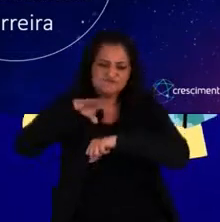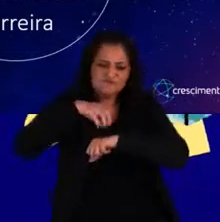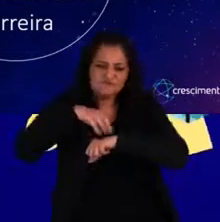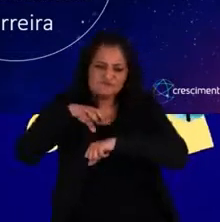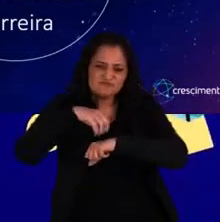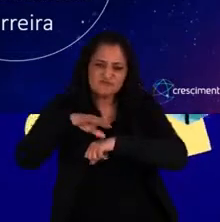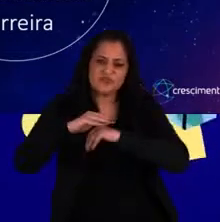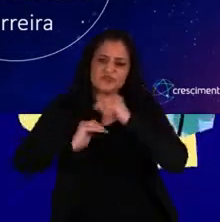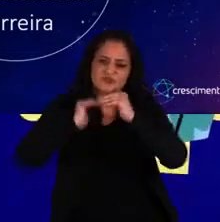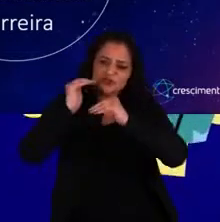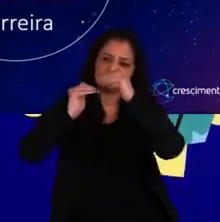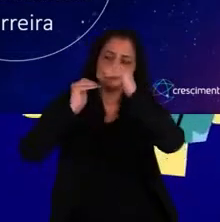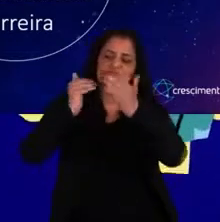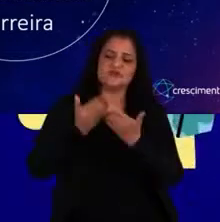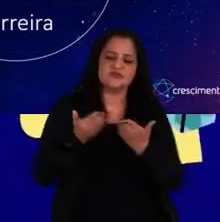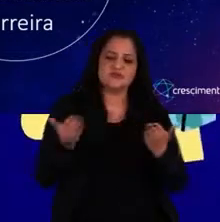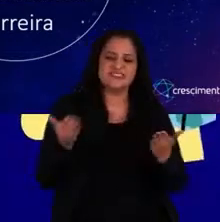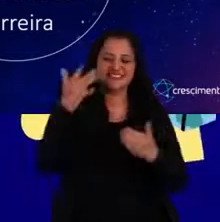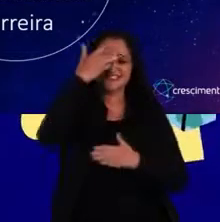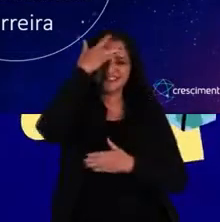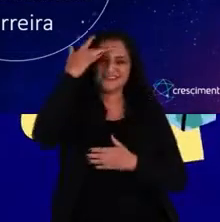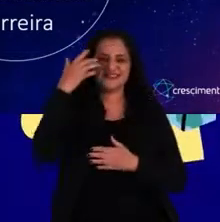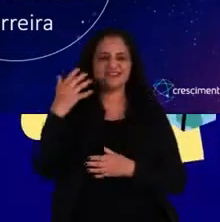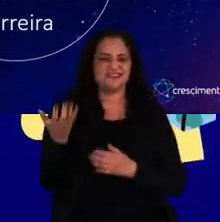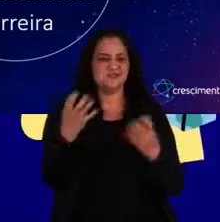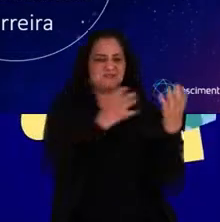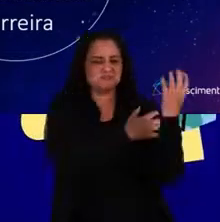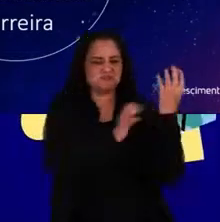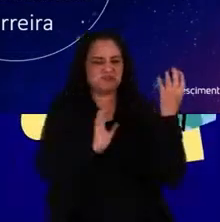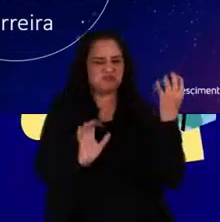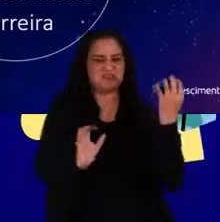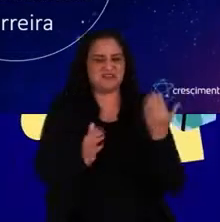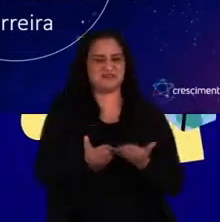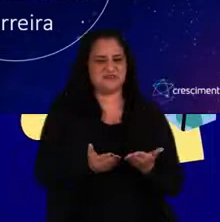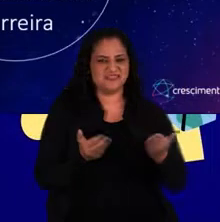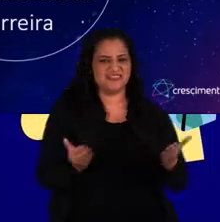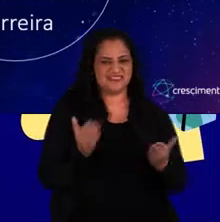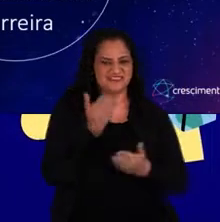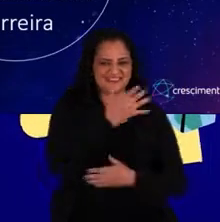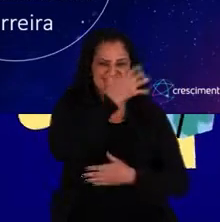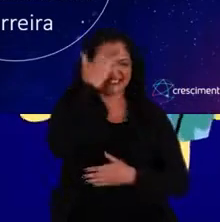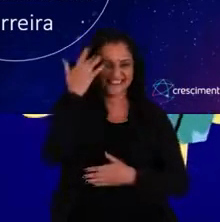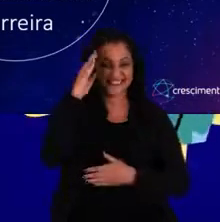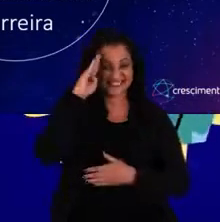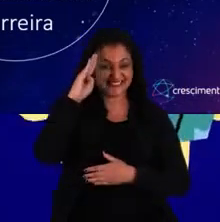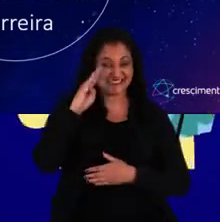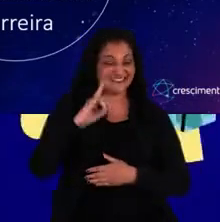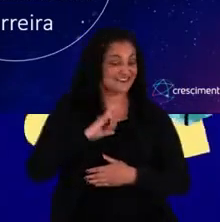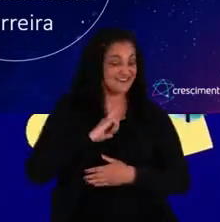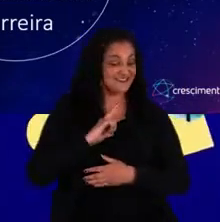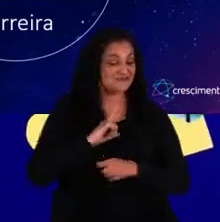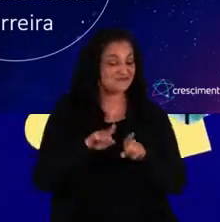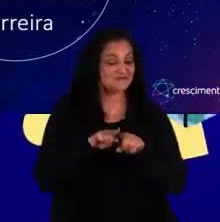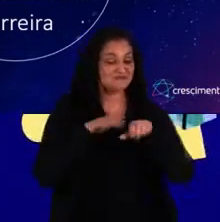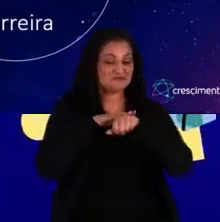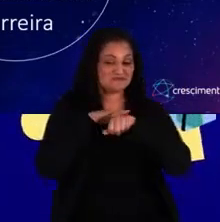de desenvolvimento de pessoas, do empoderamento dessas pessoas e principalmente de ter também conversas de